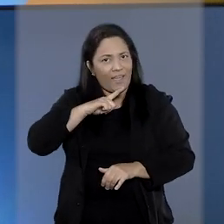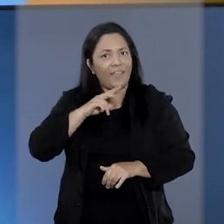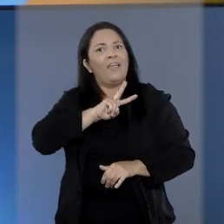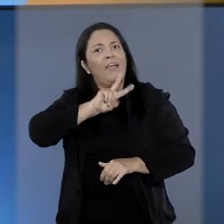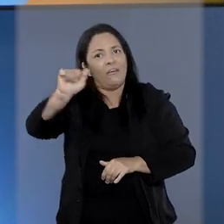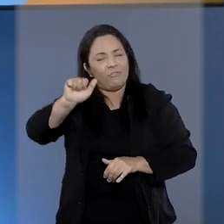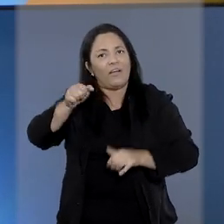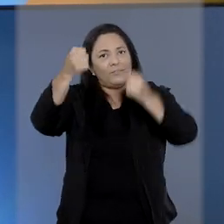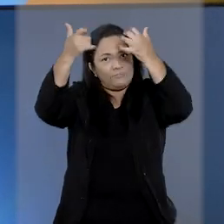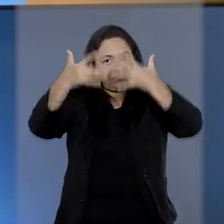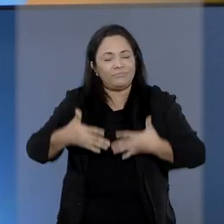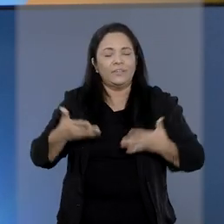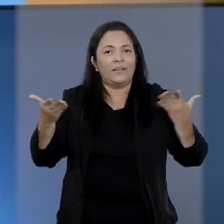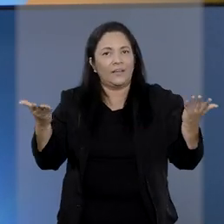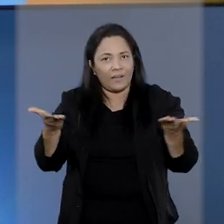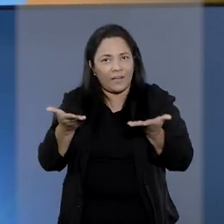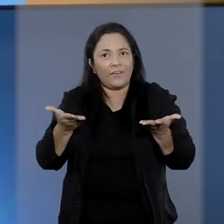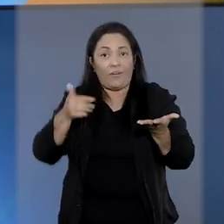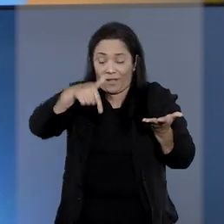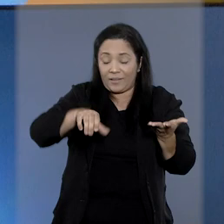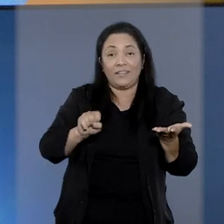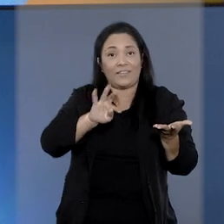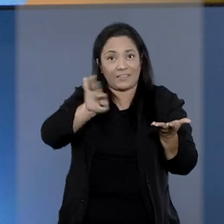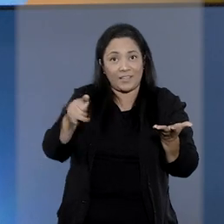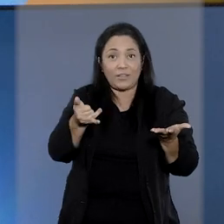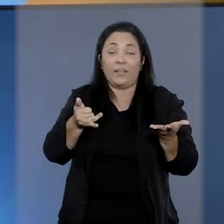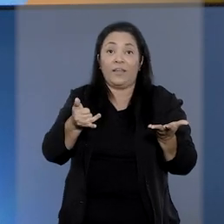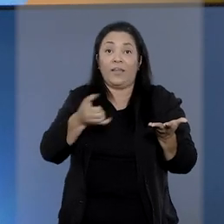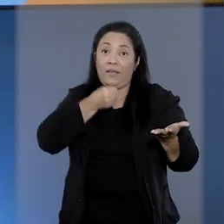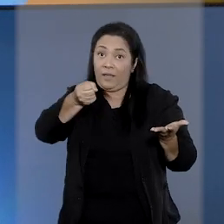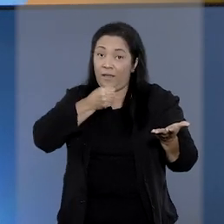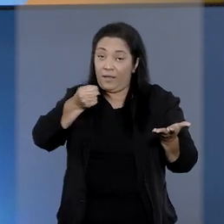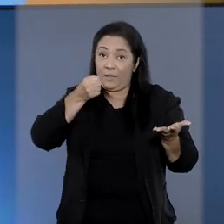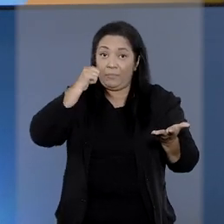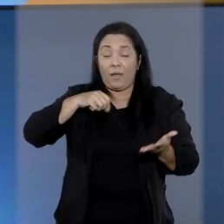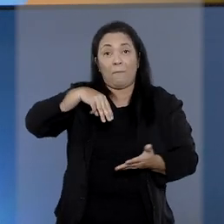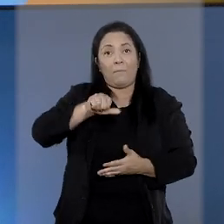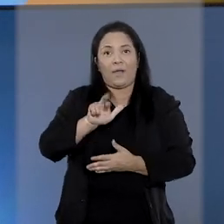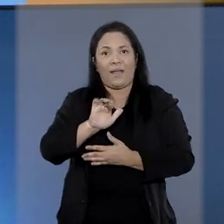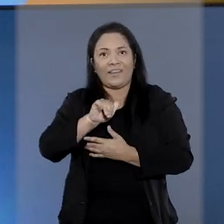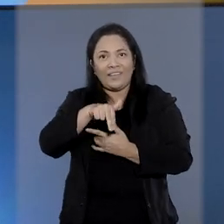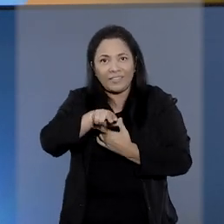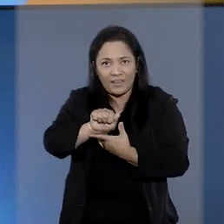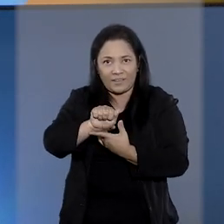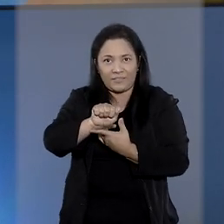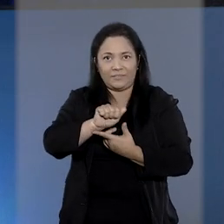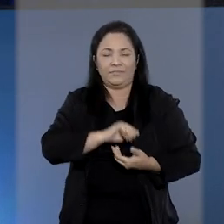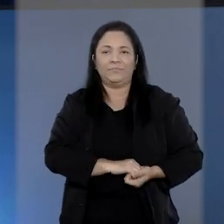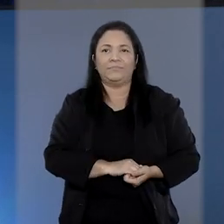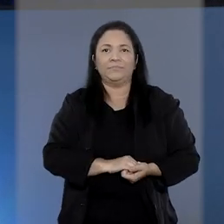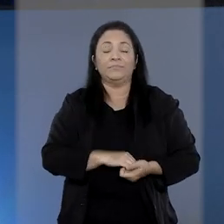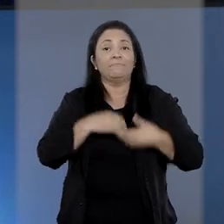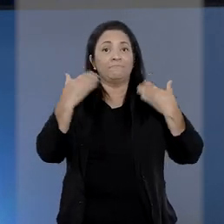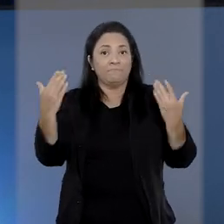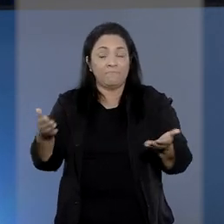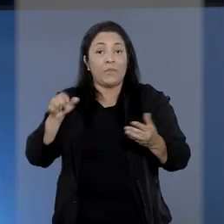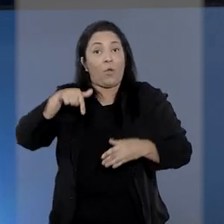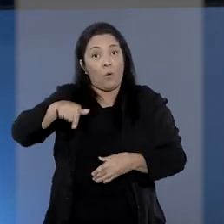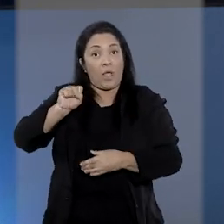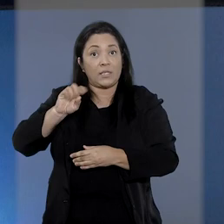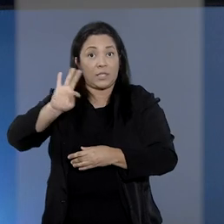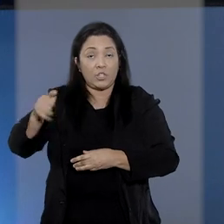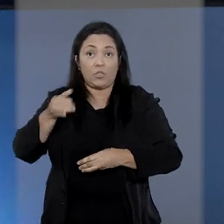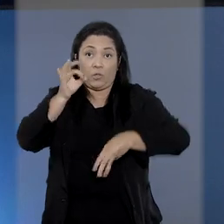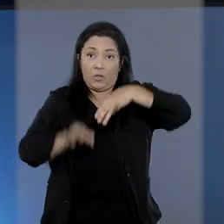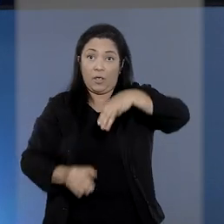mais essa etapa da tramitação do caso no STJ é a repórter Marina Campos. O relator do